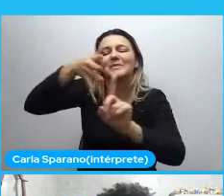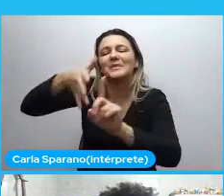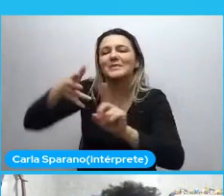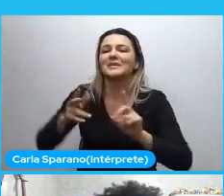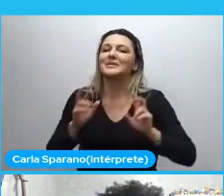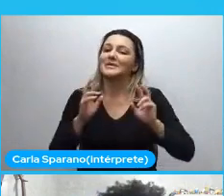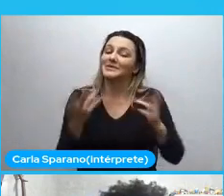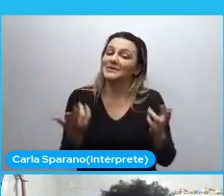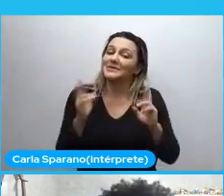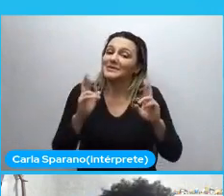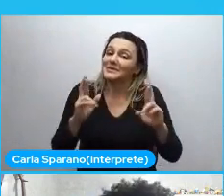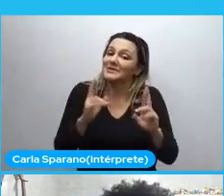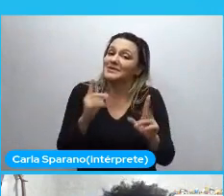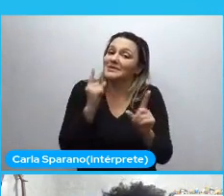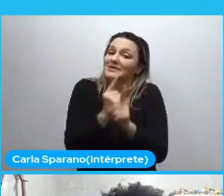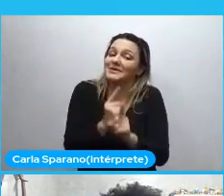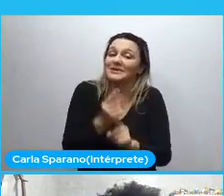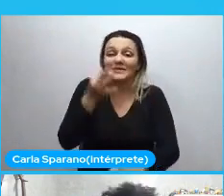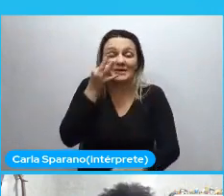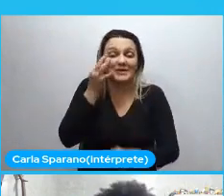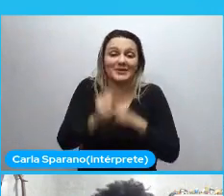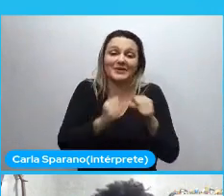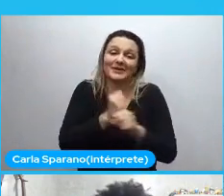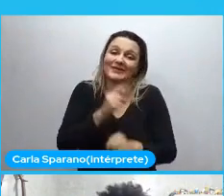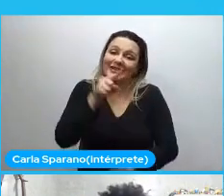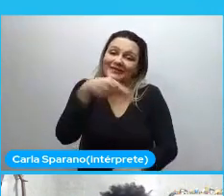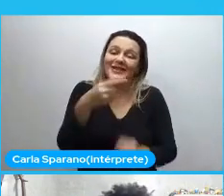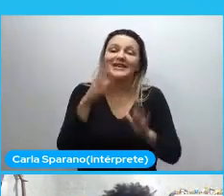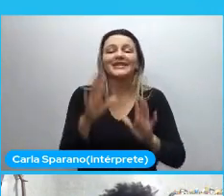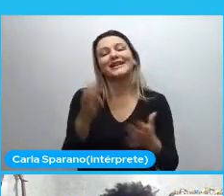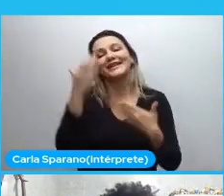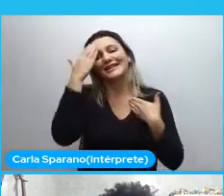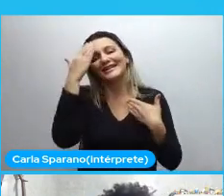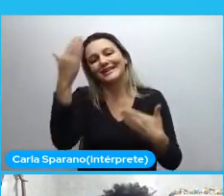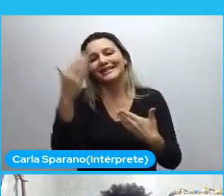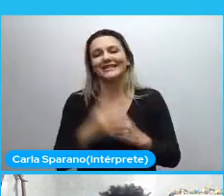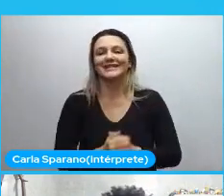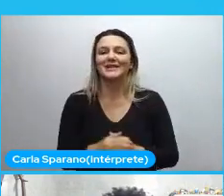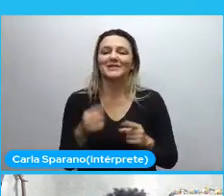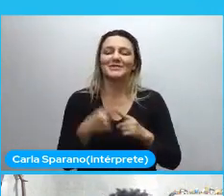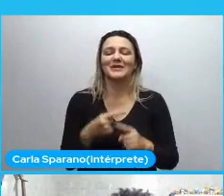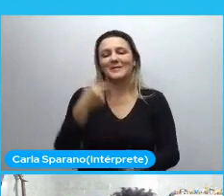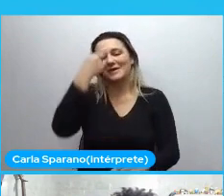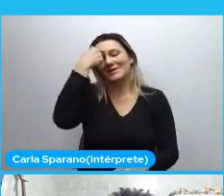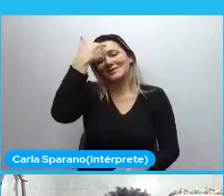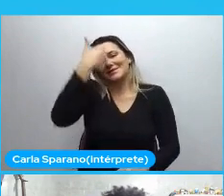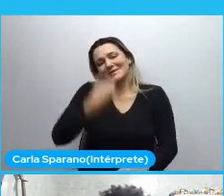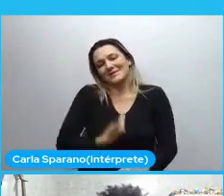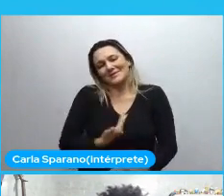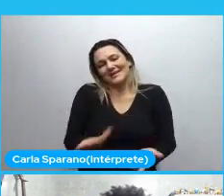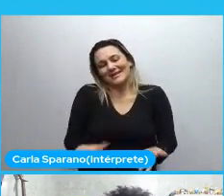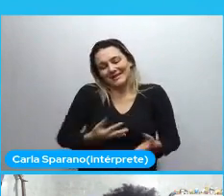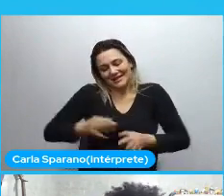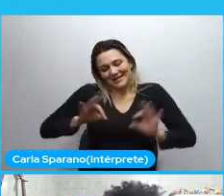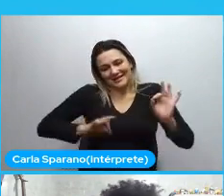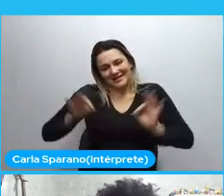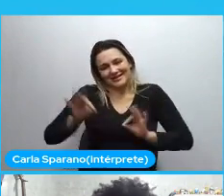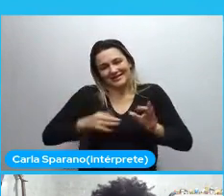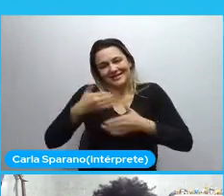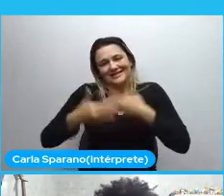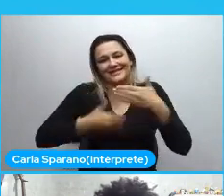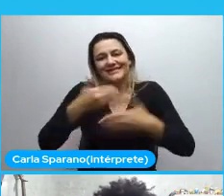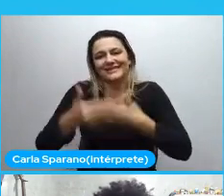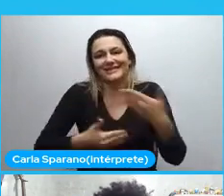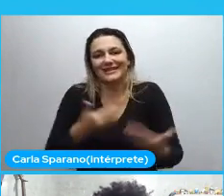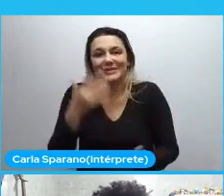a gente consiga se encontrar presencialmente ano que vem. Mas quero agradecer. Por terem pensado em mim. Por terem se organizado nesse processo. Eu não sei bem